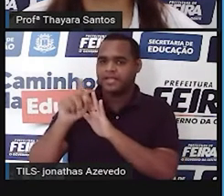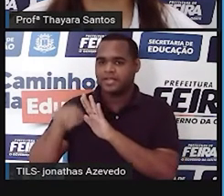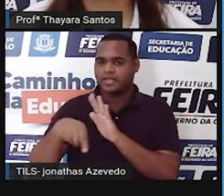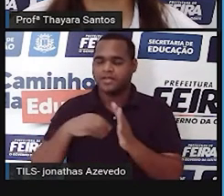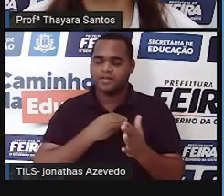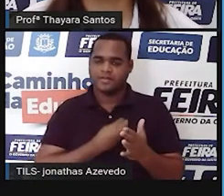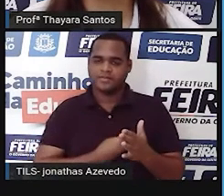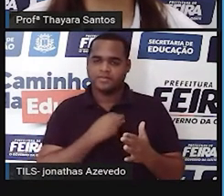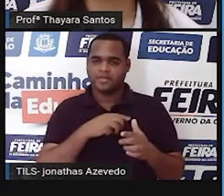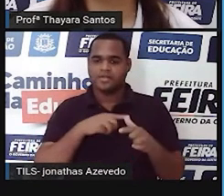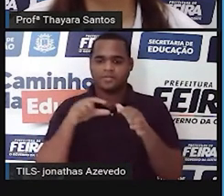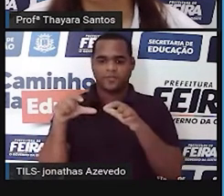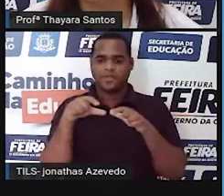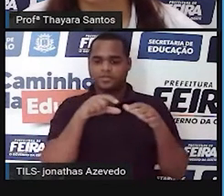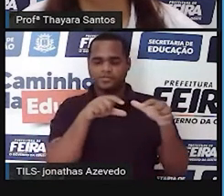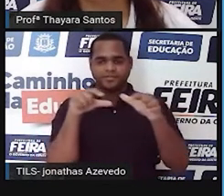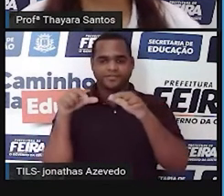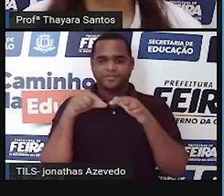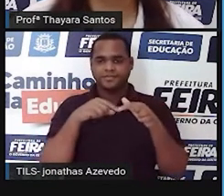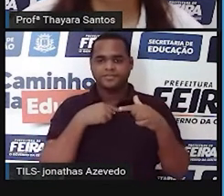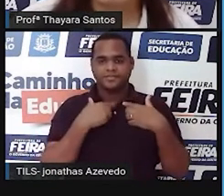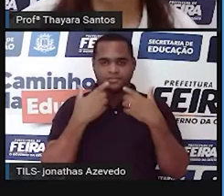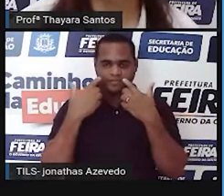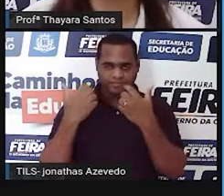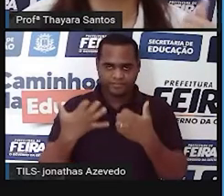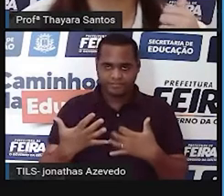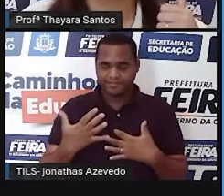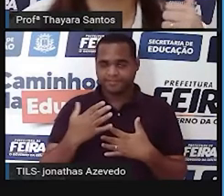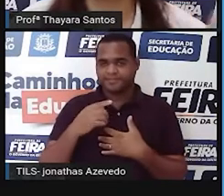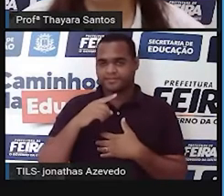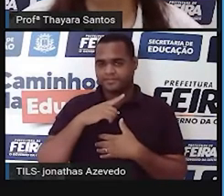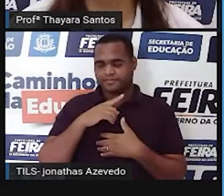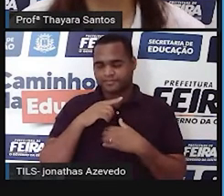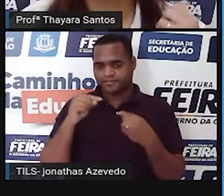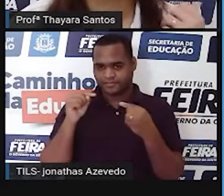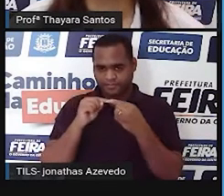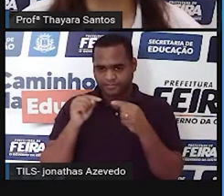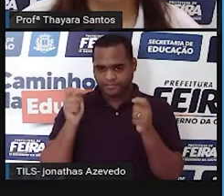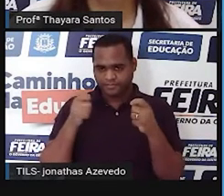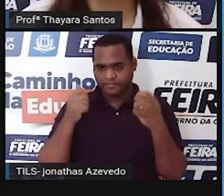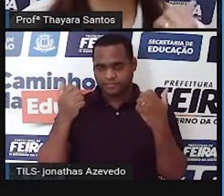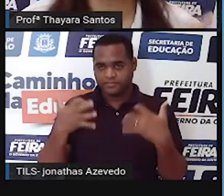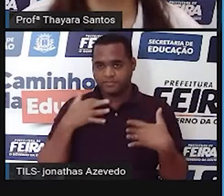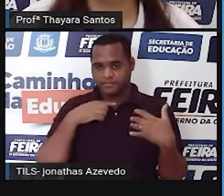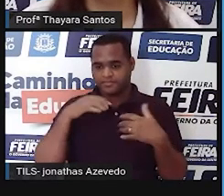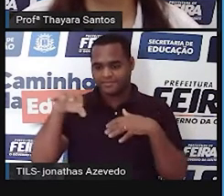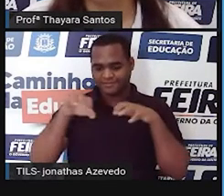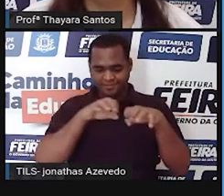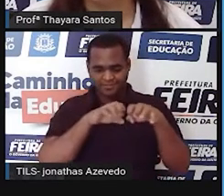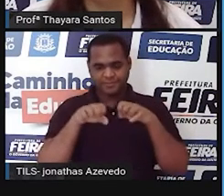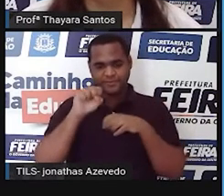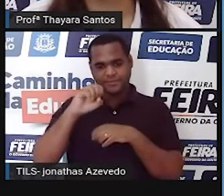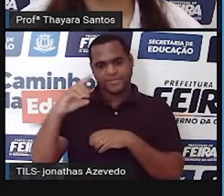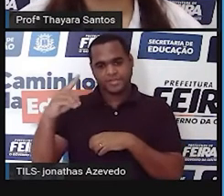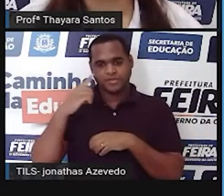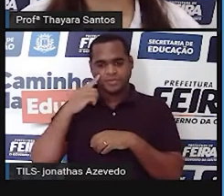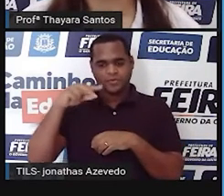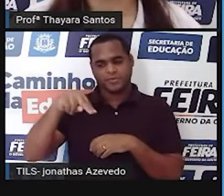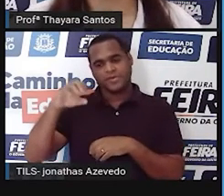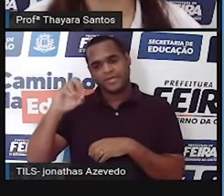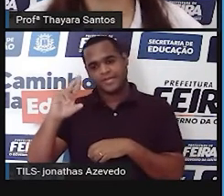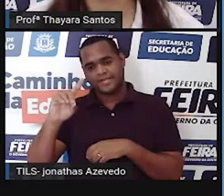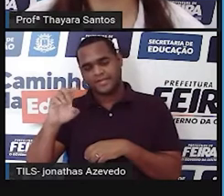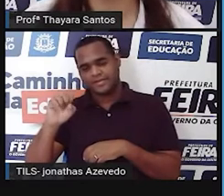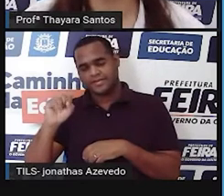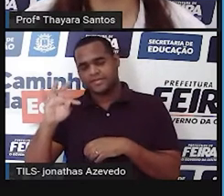dessas regiões aqui. Principalmente região sudeste, centro-oeste e a região nordeste. A